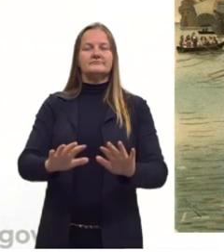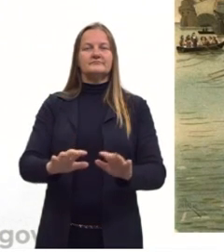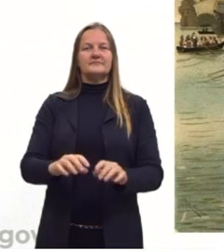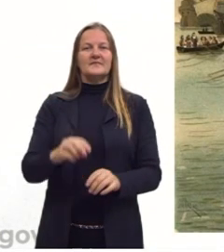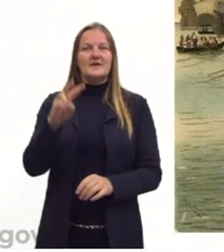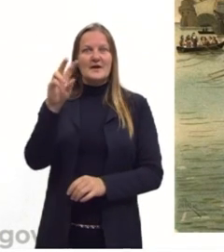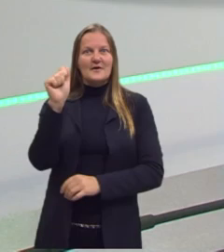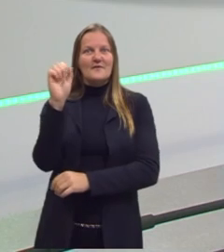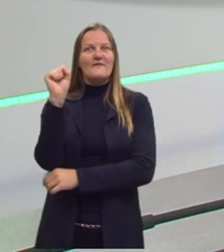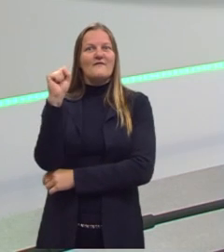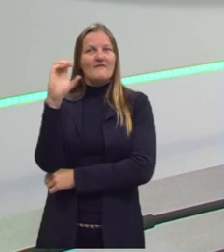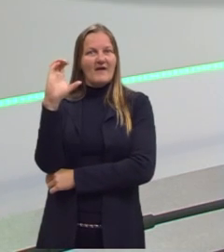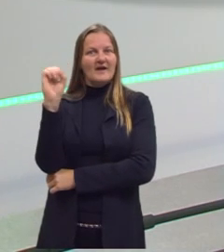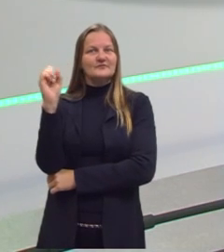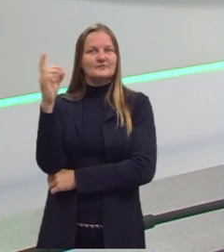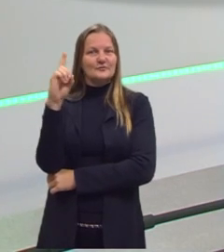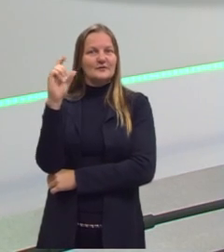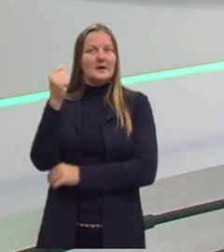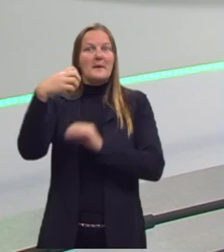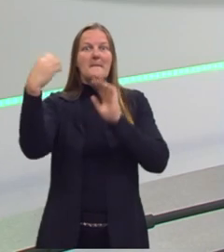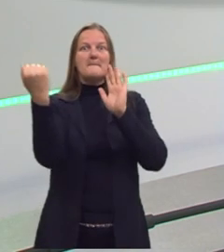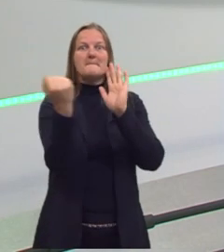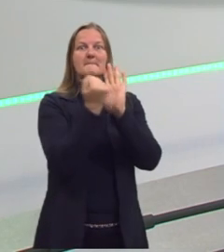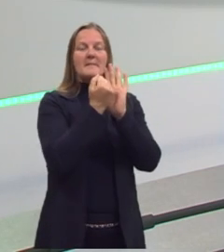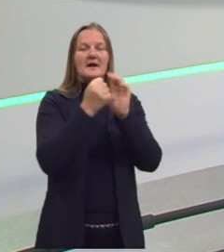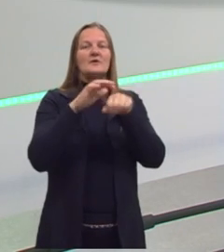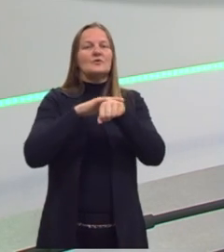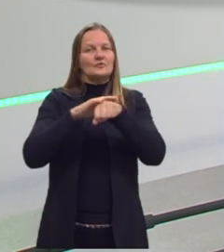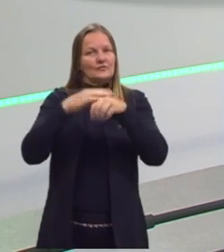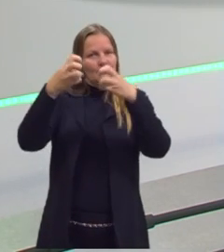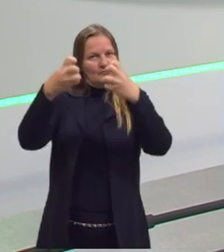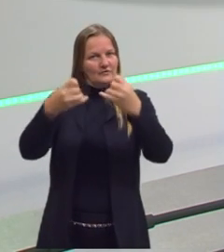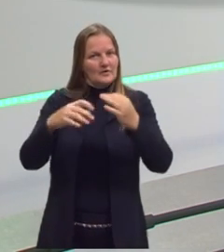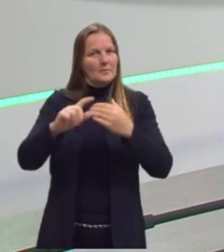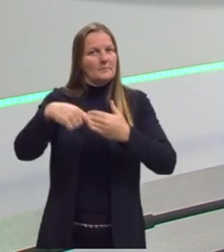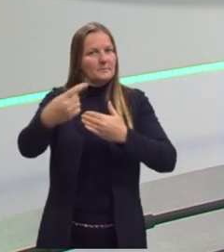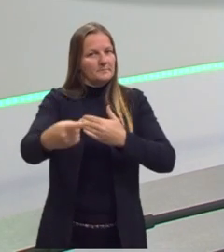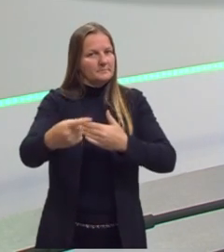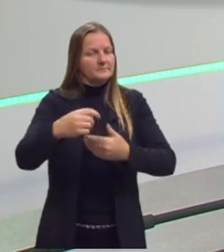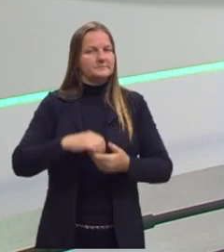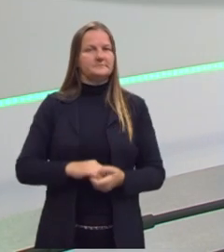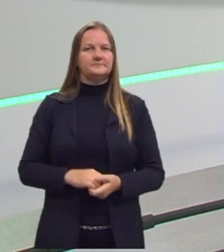da Gama vai ser bem importante. A gente vai falar um pouquinho dela mais adiante.